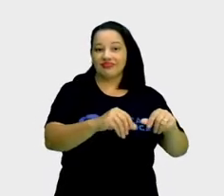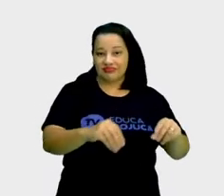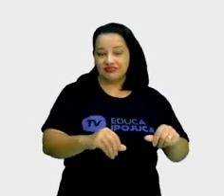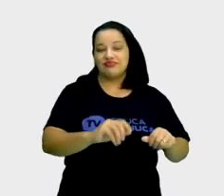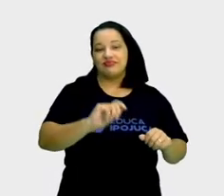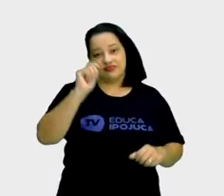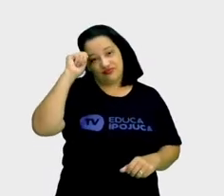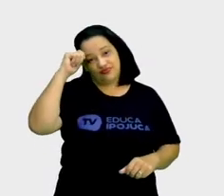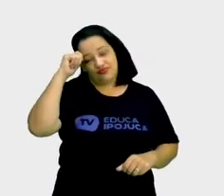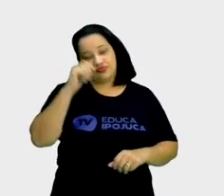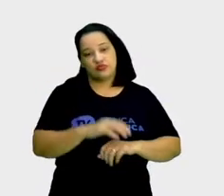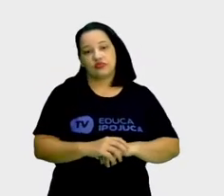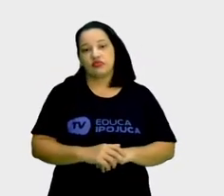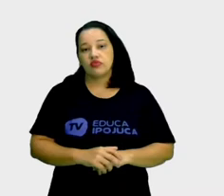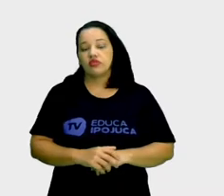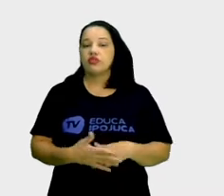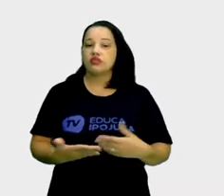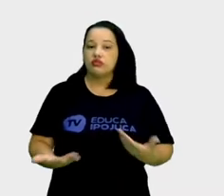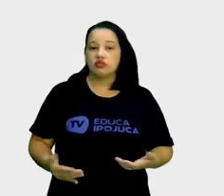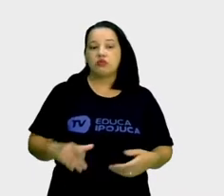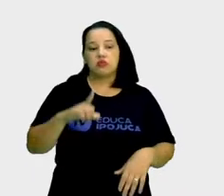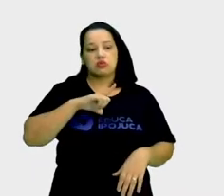obras estão sendo feitas, as praças.